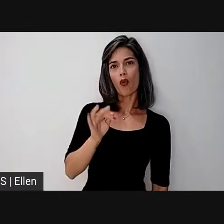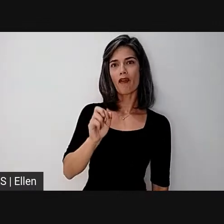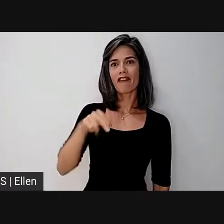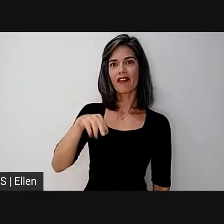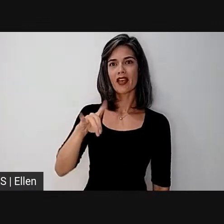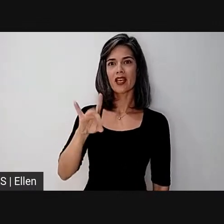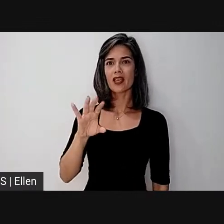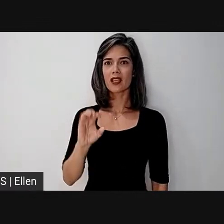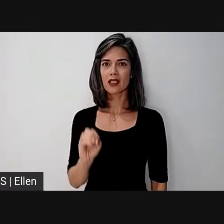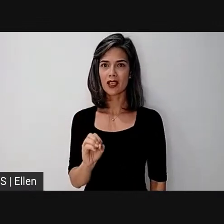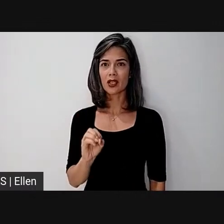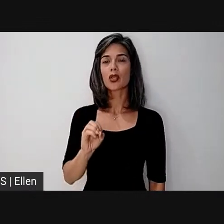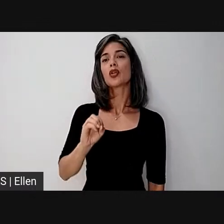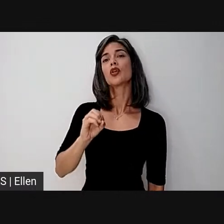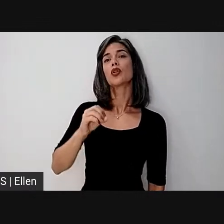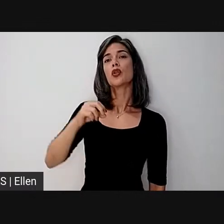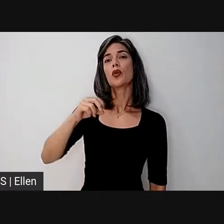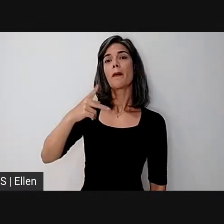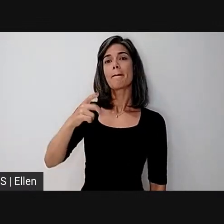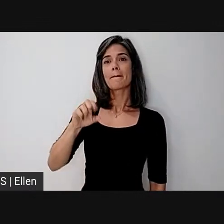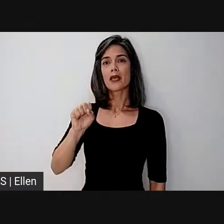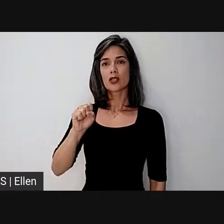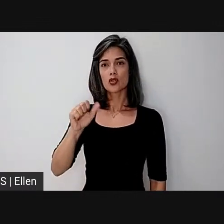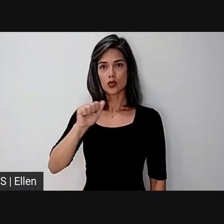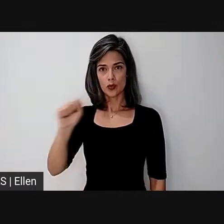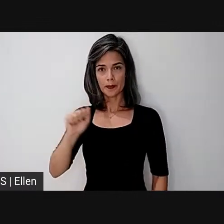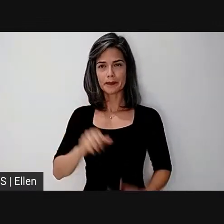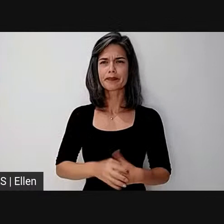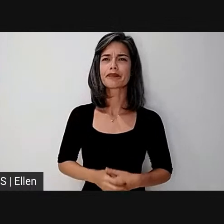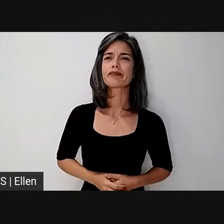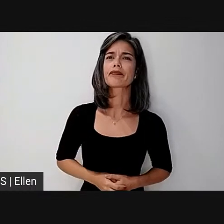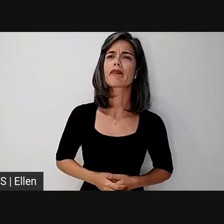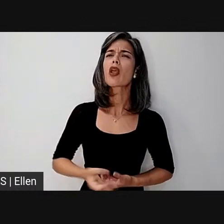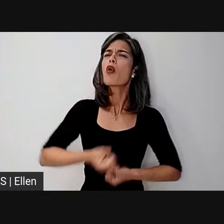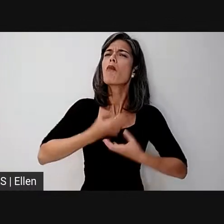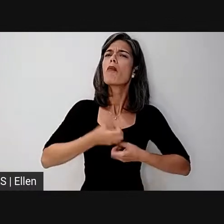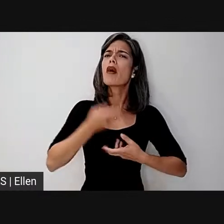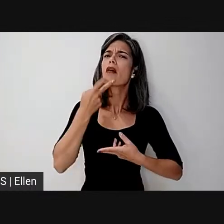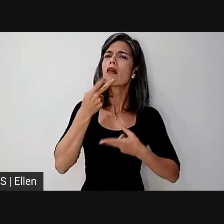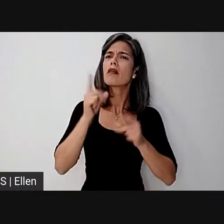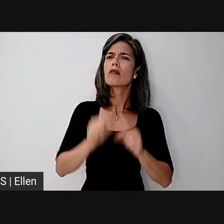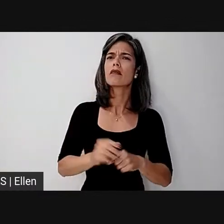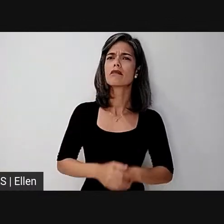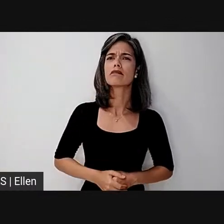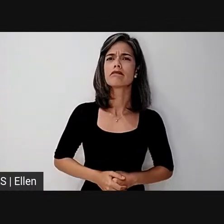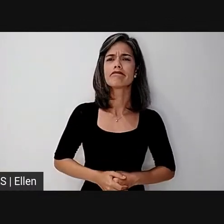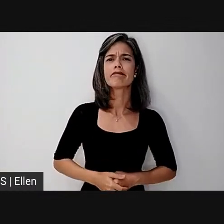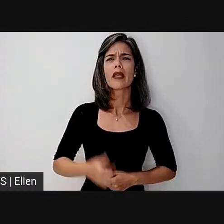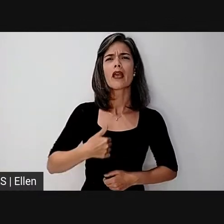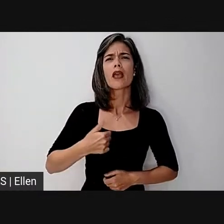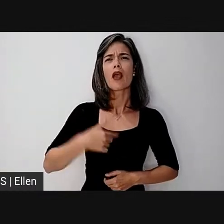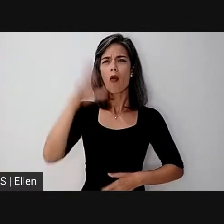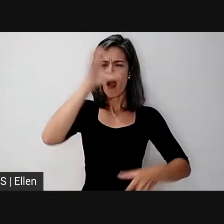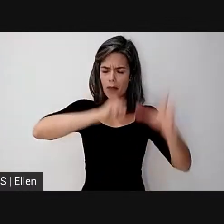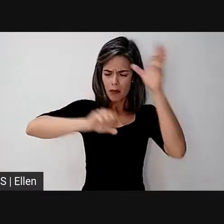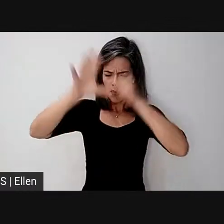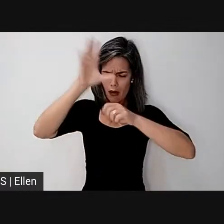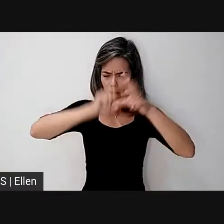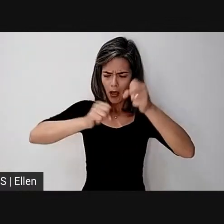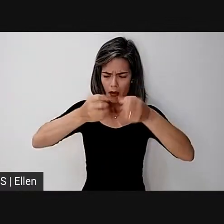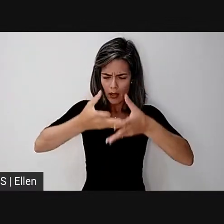Deste Modo ou Daquele Modo. E o poema diz o seguinte, procuro despir-me do que aprendi, procuro